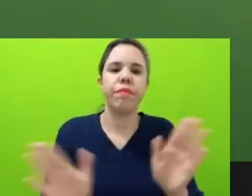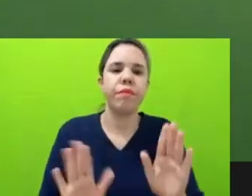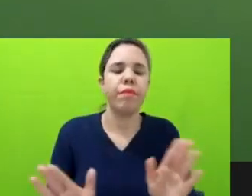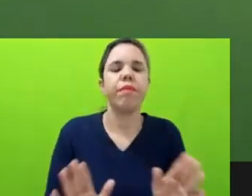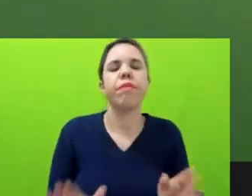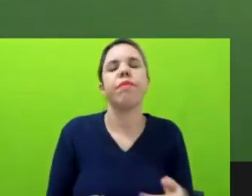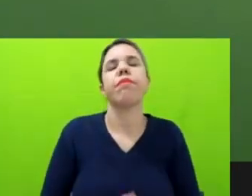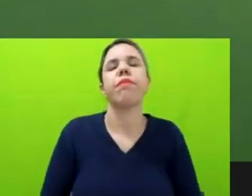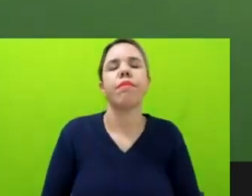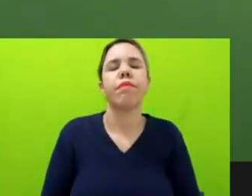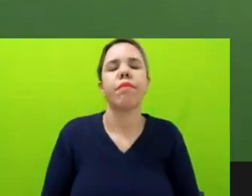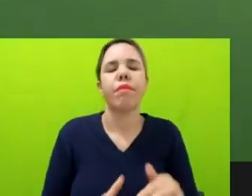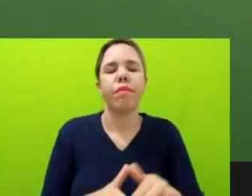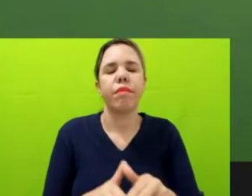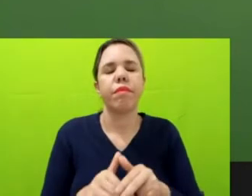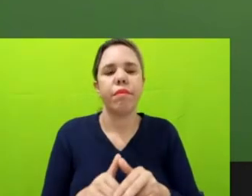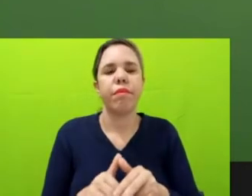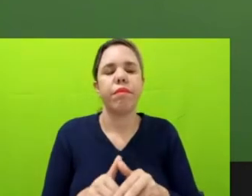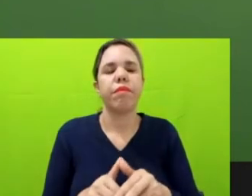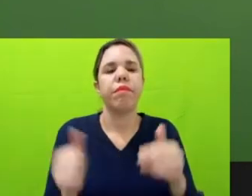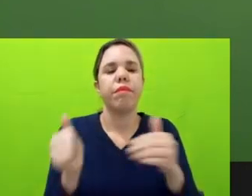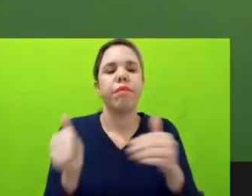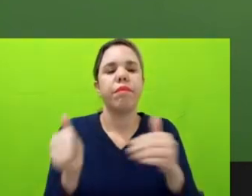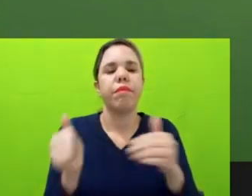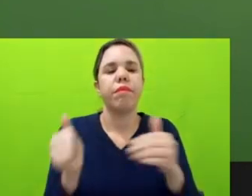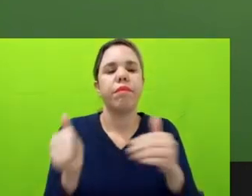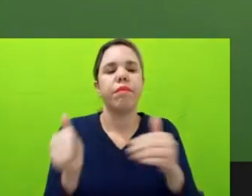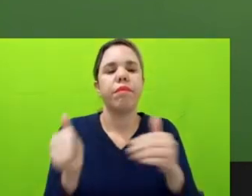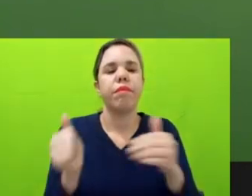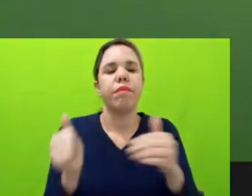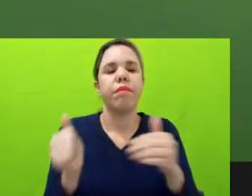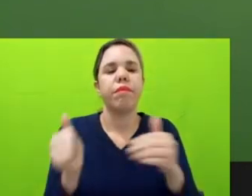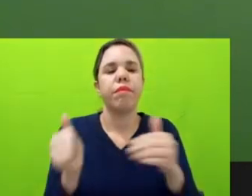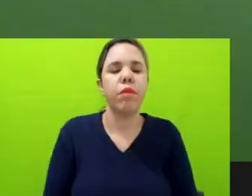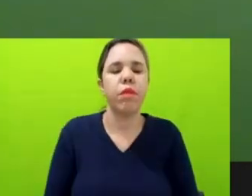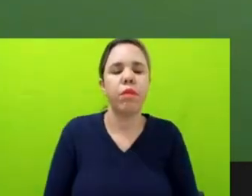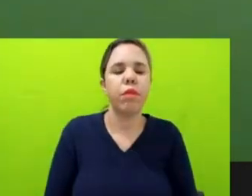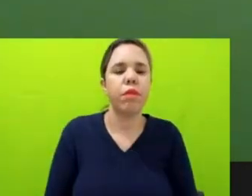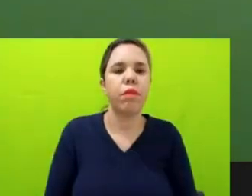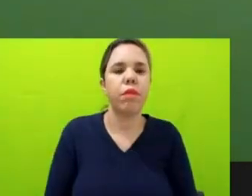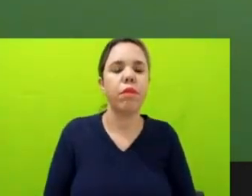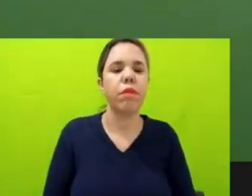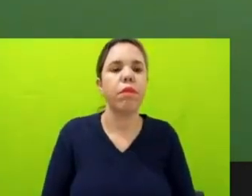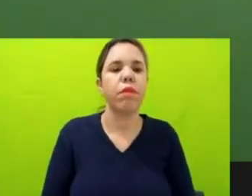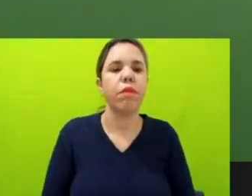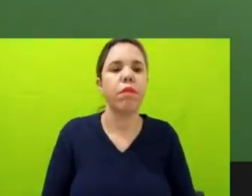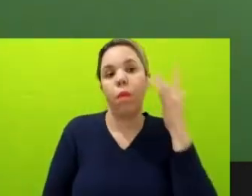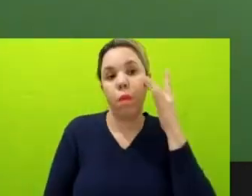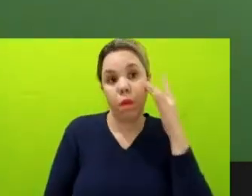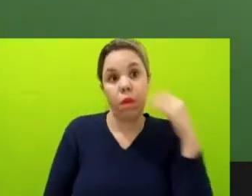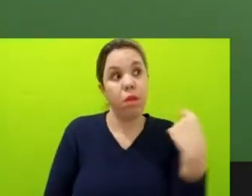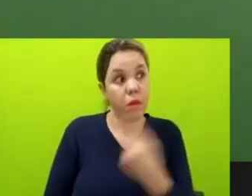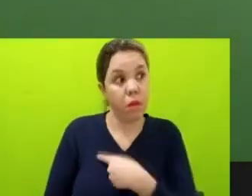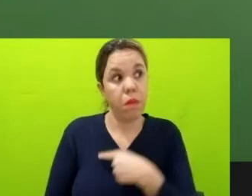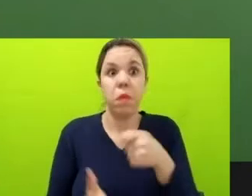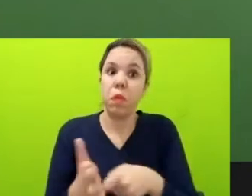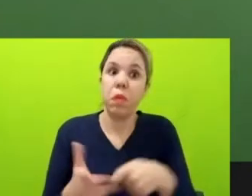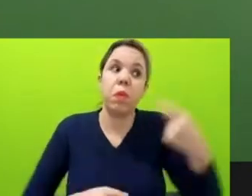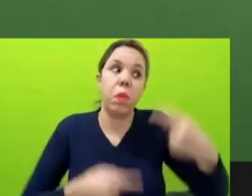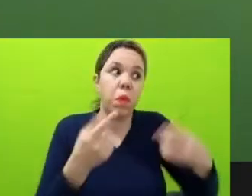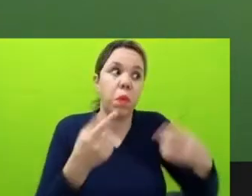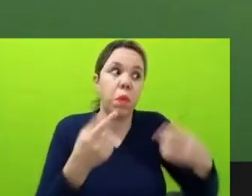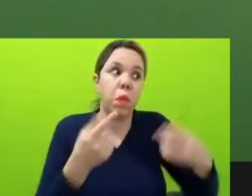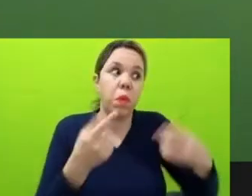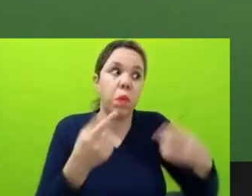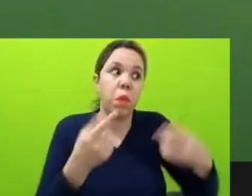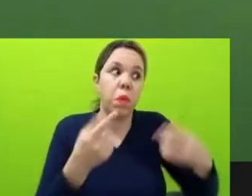por causa do Segredo de Justiça. É uma questão que eu acho que a gente pode até discutir aqui, né, como fazer nesses casos, porque eram inquéritos,